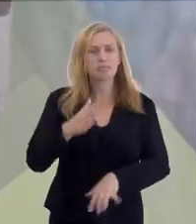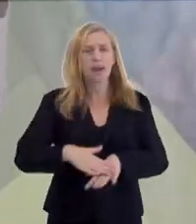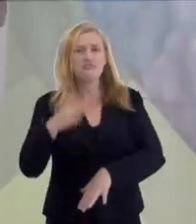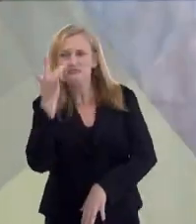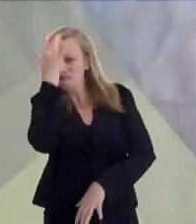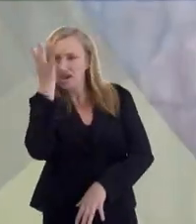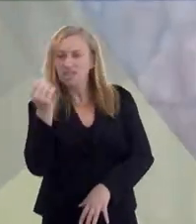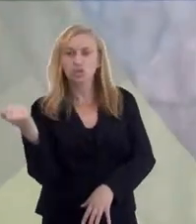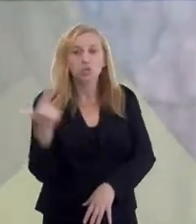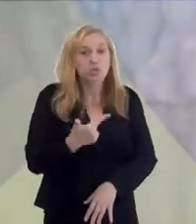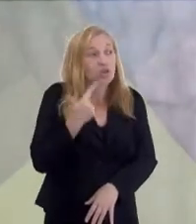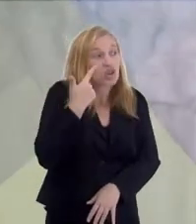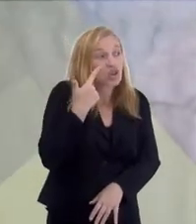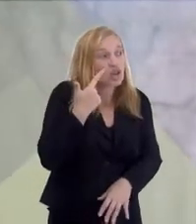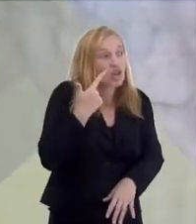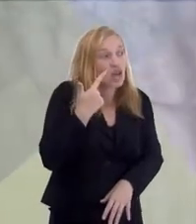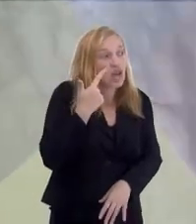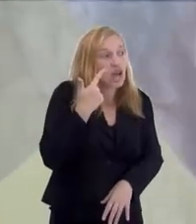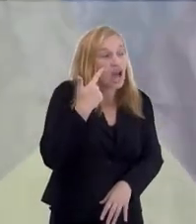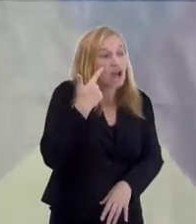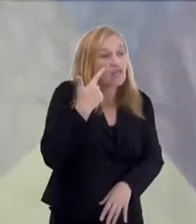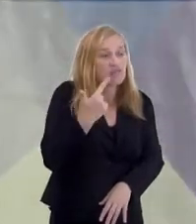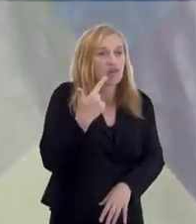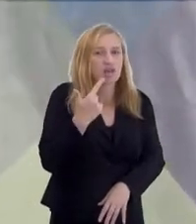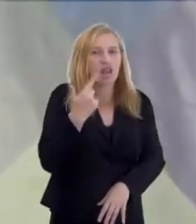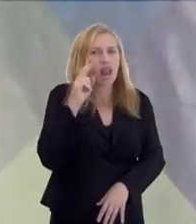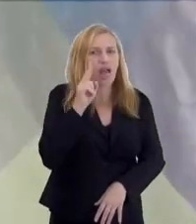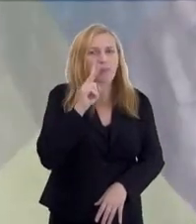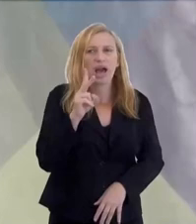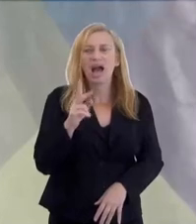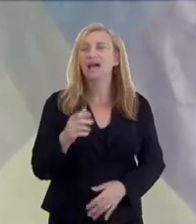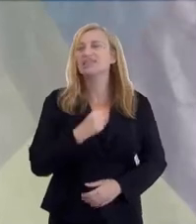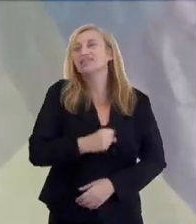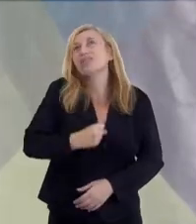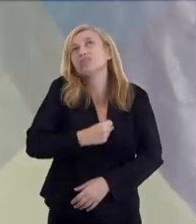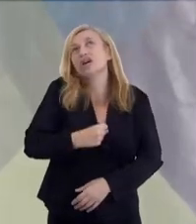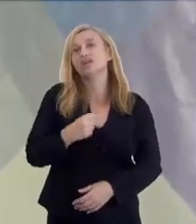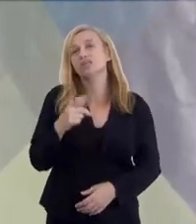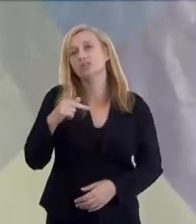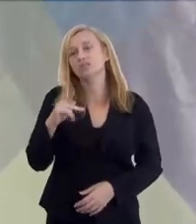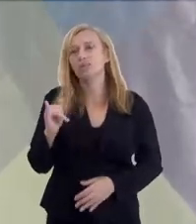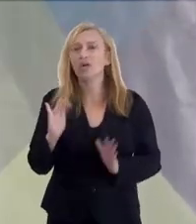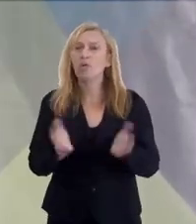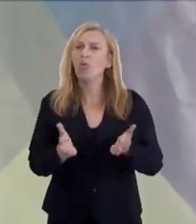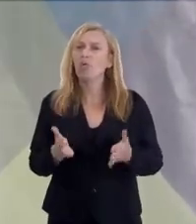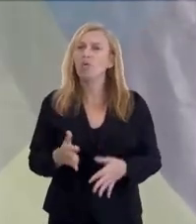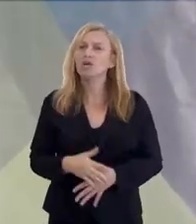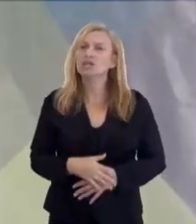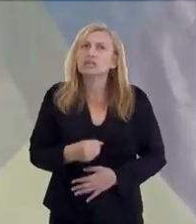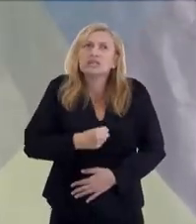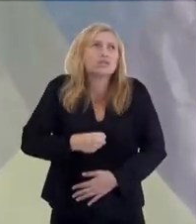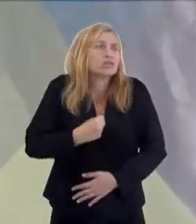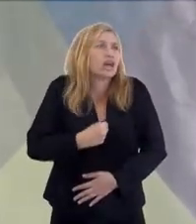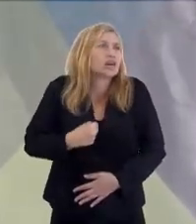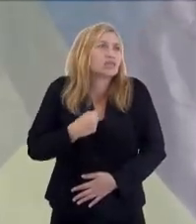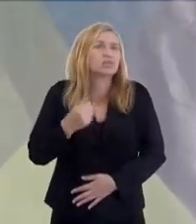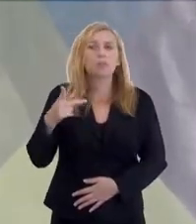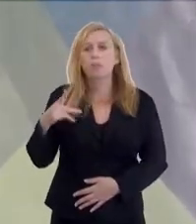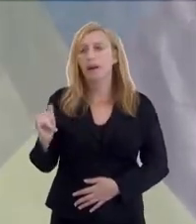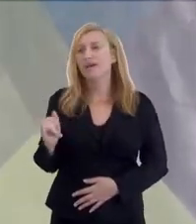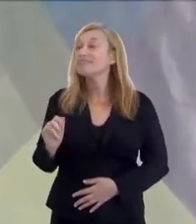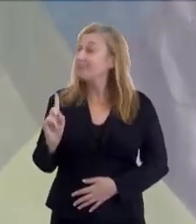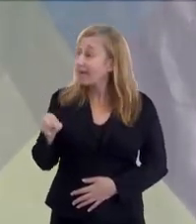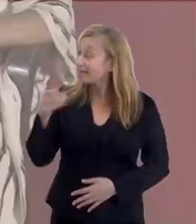fácil do que a cena. Aí você diz assim, me deu uma saudade do meu pai hoje, não sei porque hoje estou com uma saudade dele,